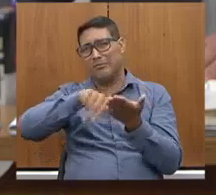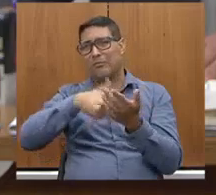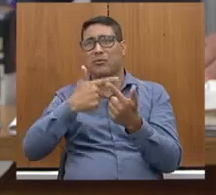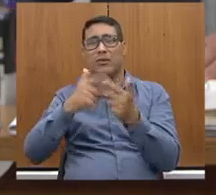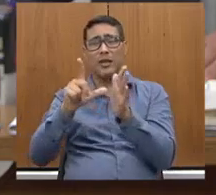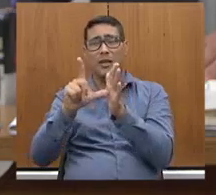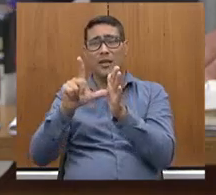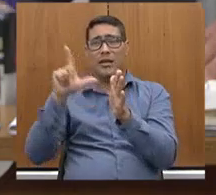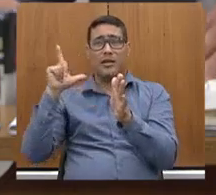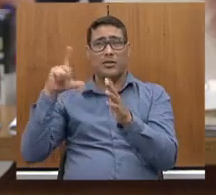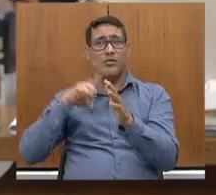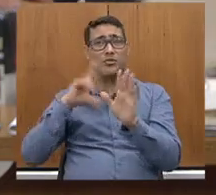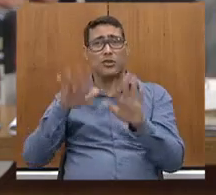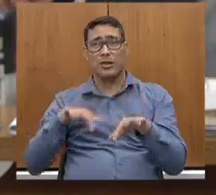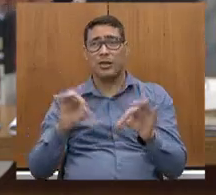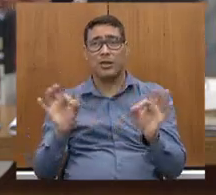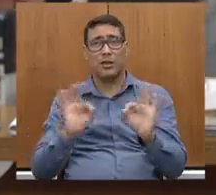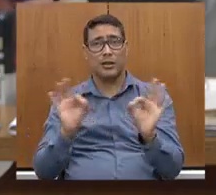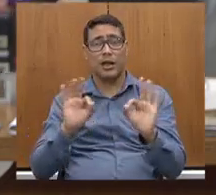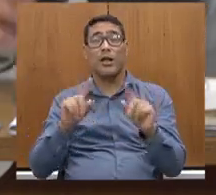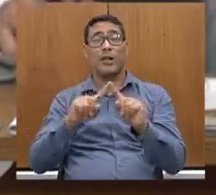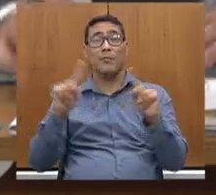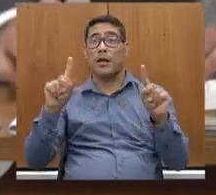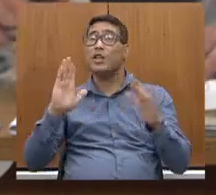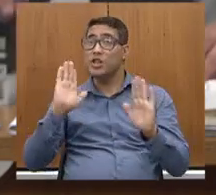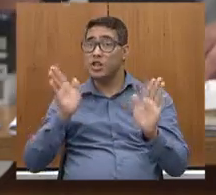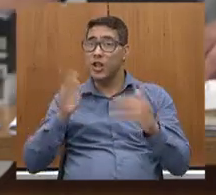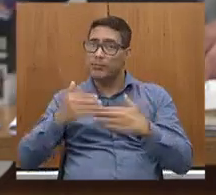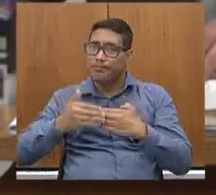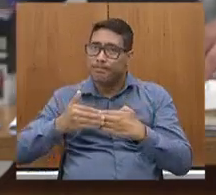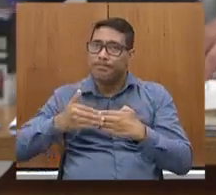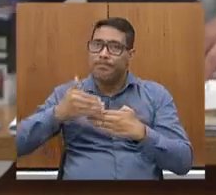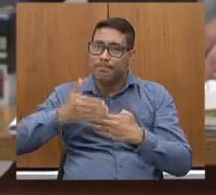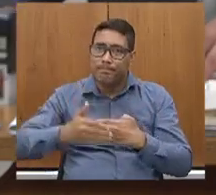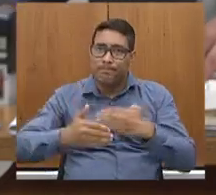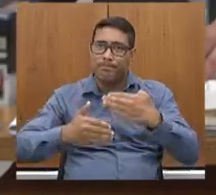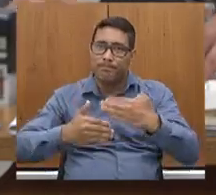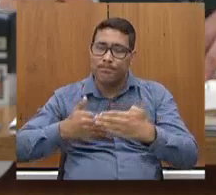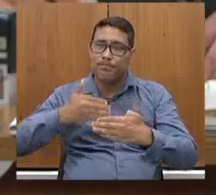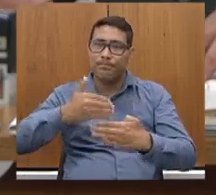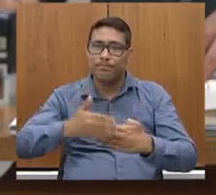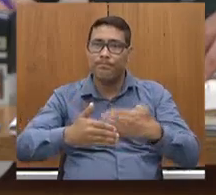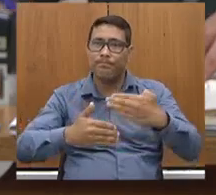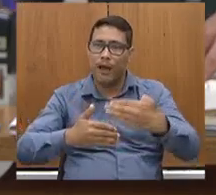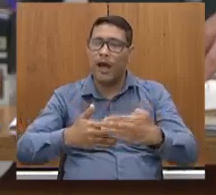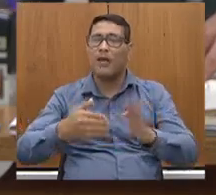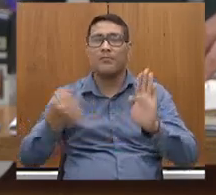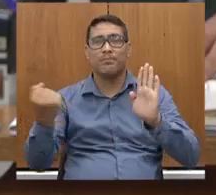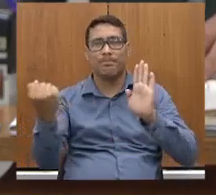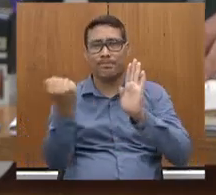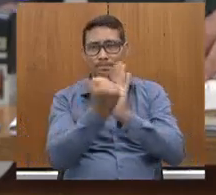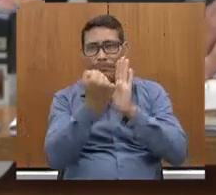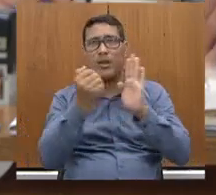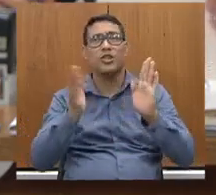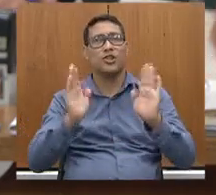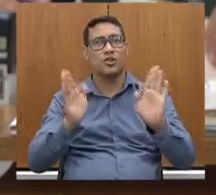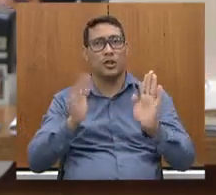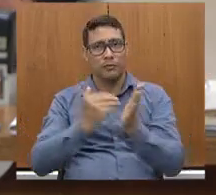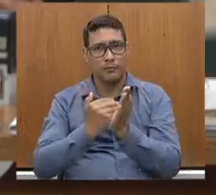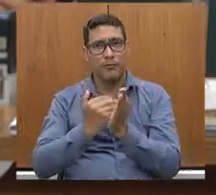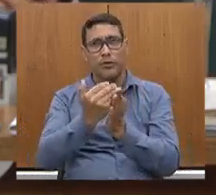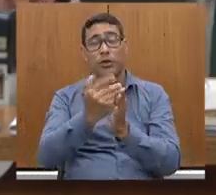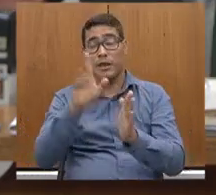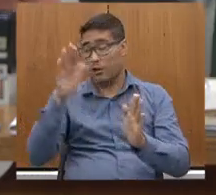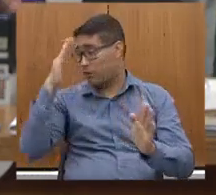não tínhamos nada, mas o passo foi dado, a marca da diferença foi criada, e é nisso que nós